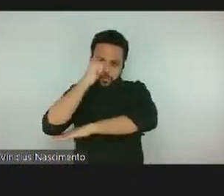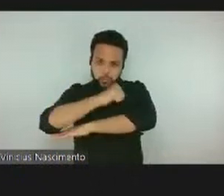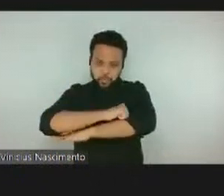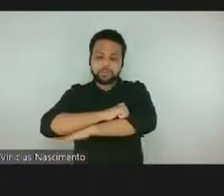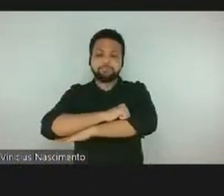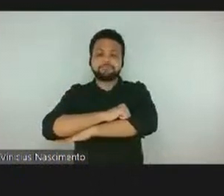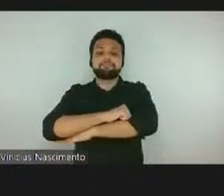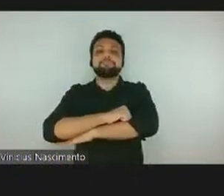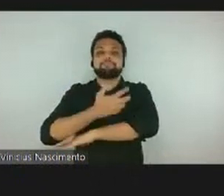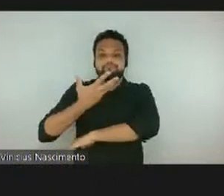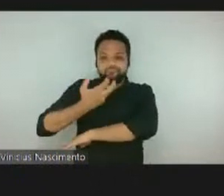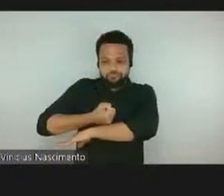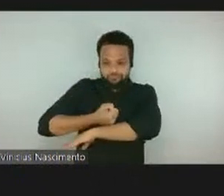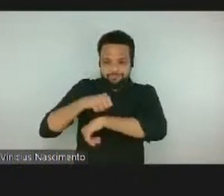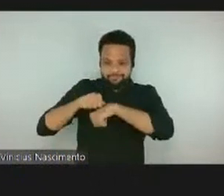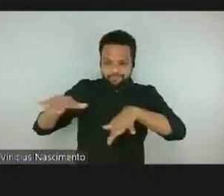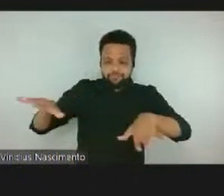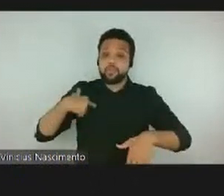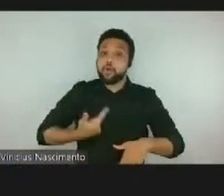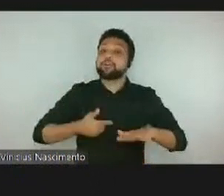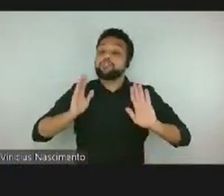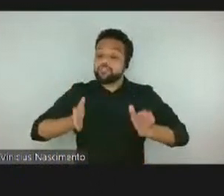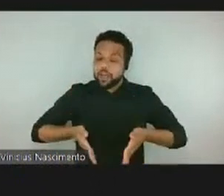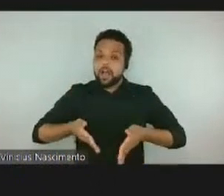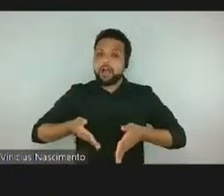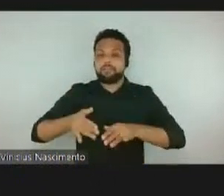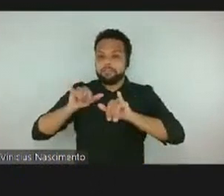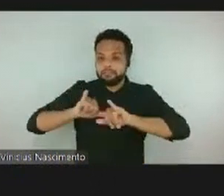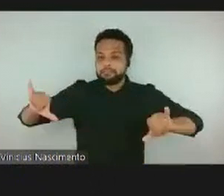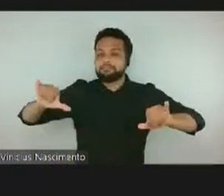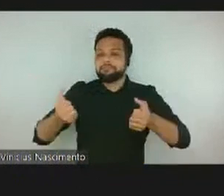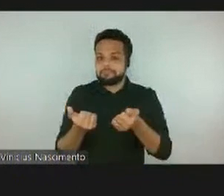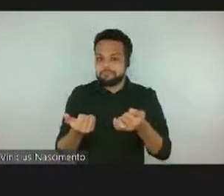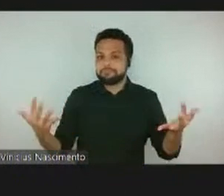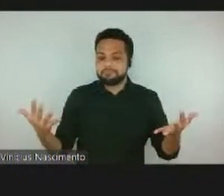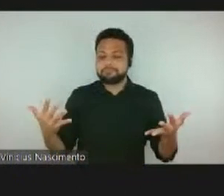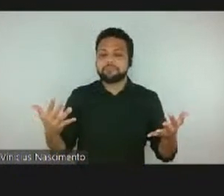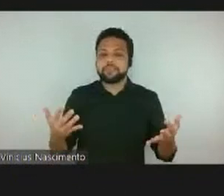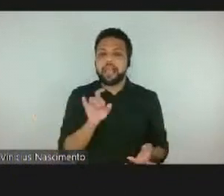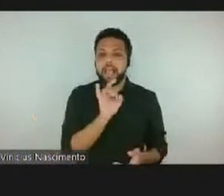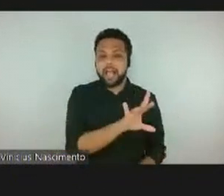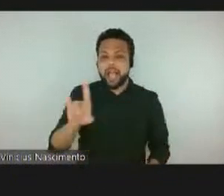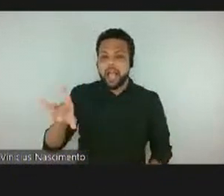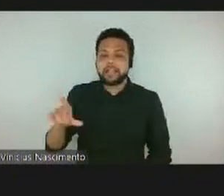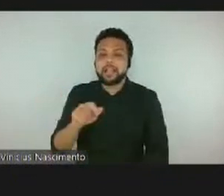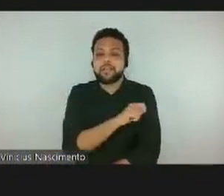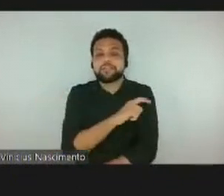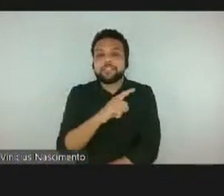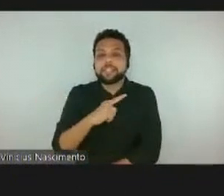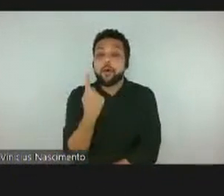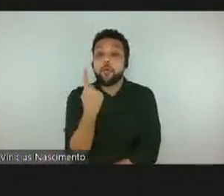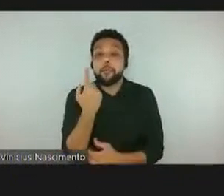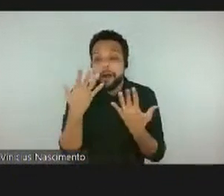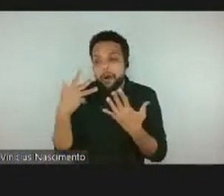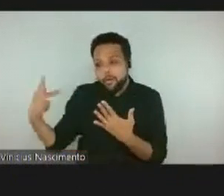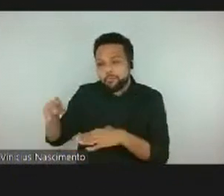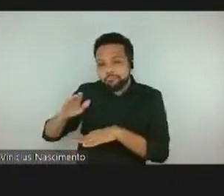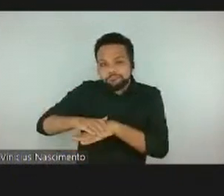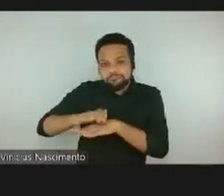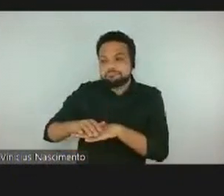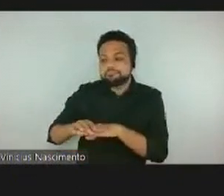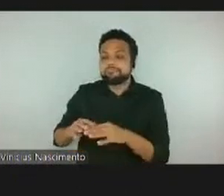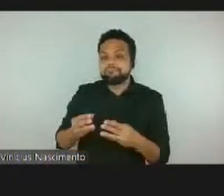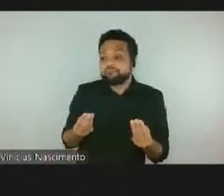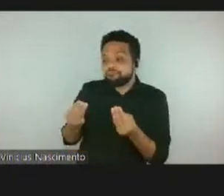reproduzimos alguns para que cada um dos alunos tivessem em mãos quando o curso era